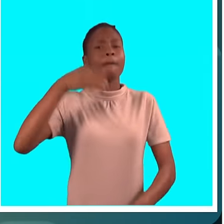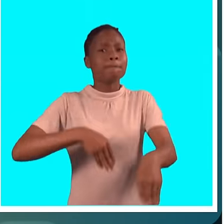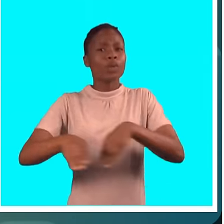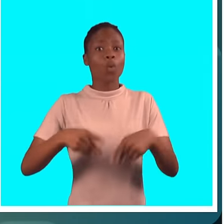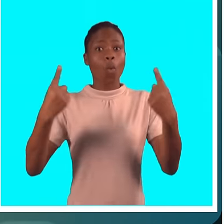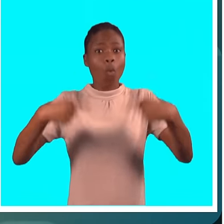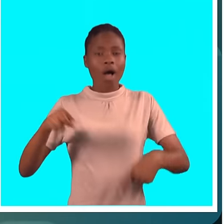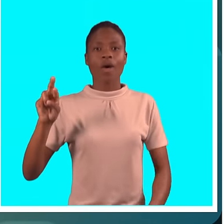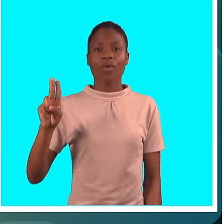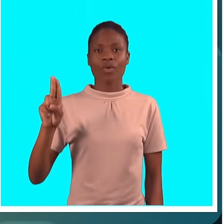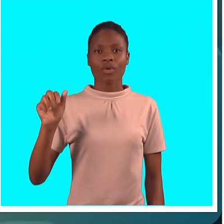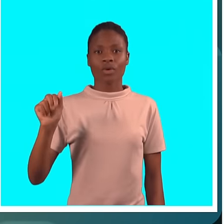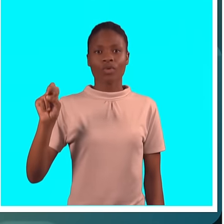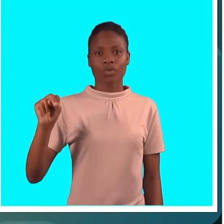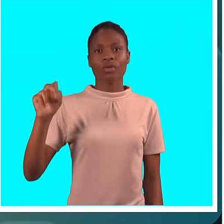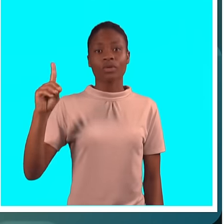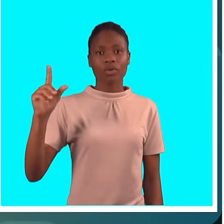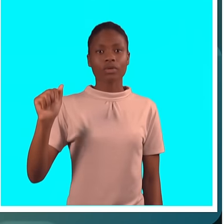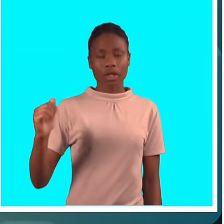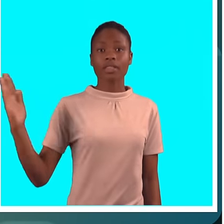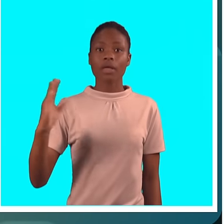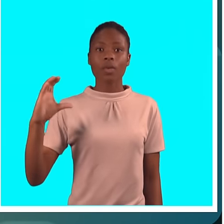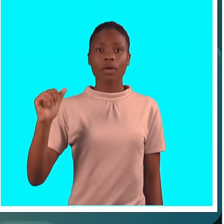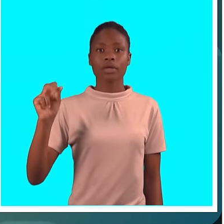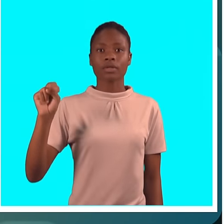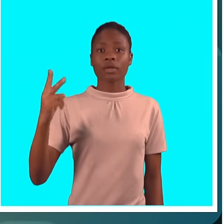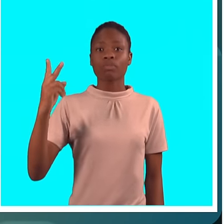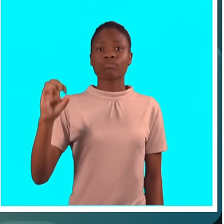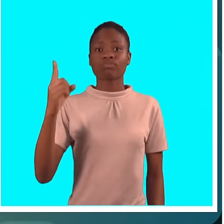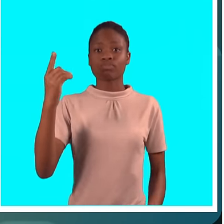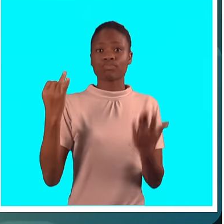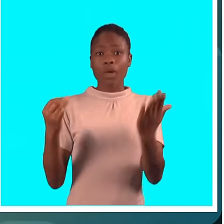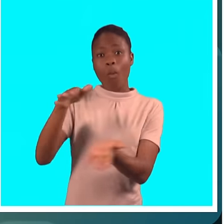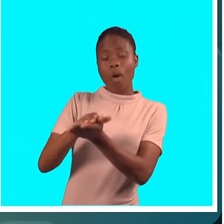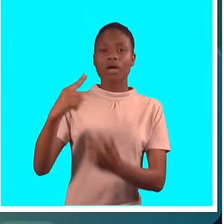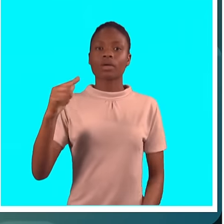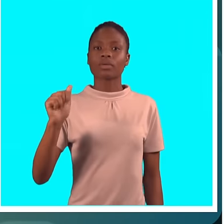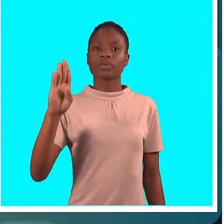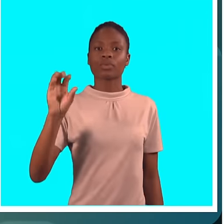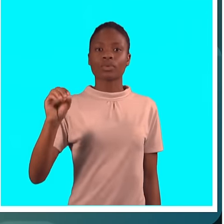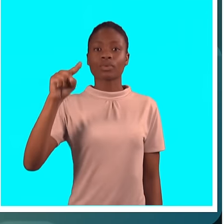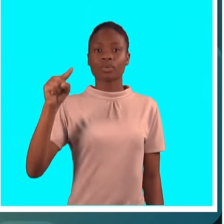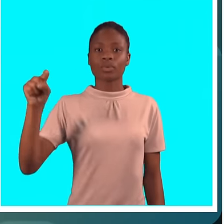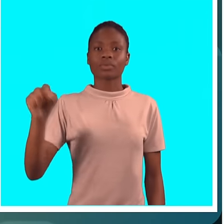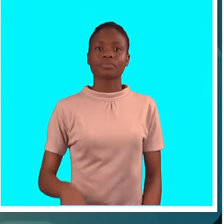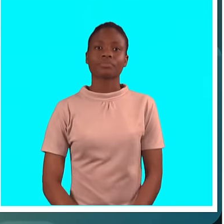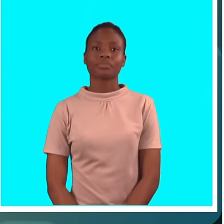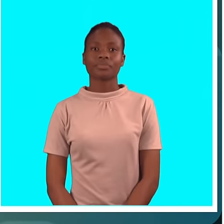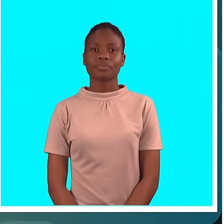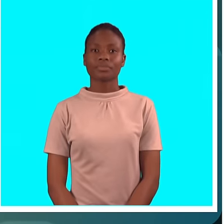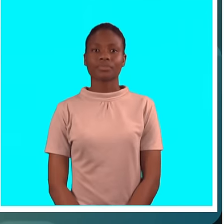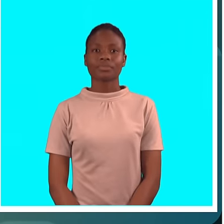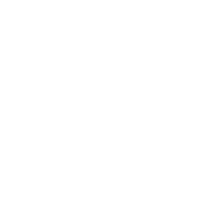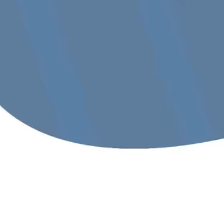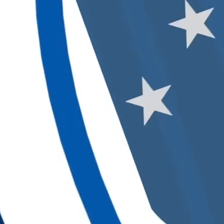que a seleção nacional de futebol irá defrontar o Ruanda no jogo de apuramento ao Cannes 2017, a realizar-se no